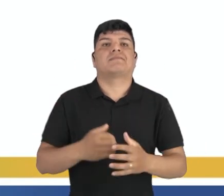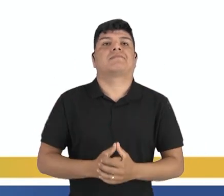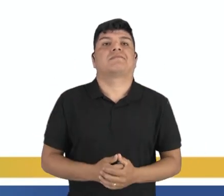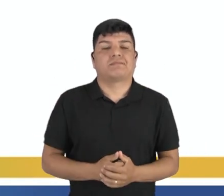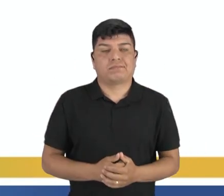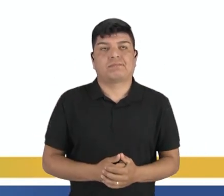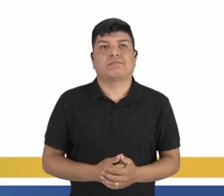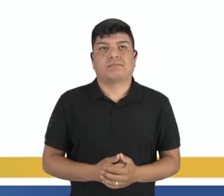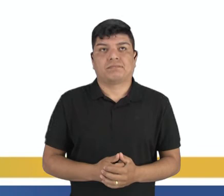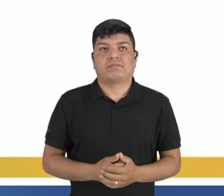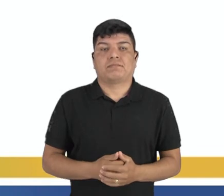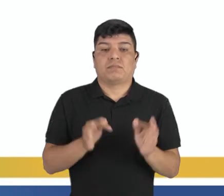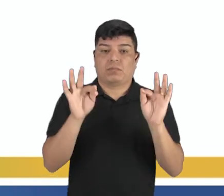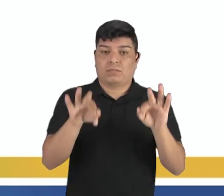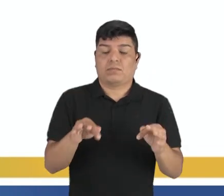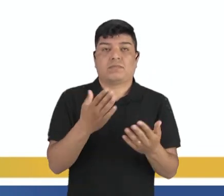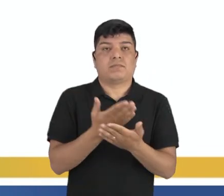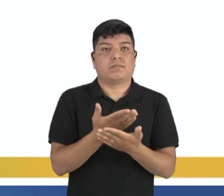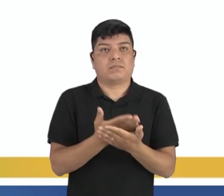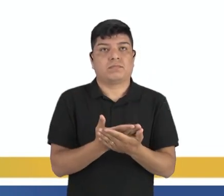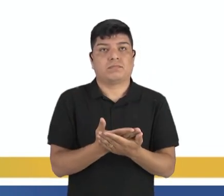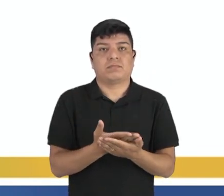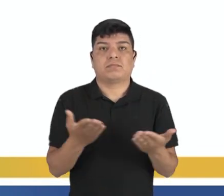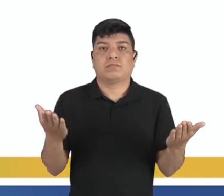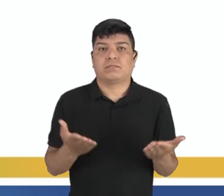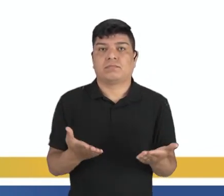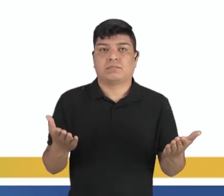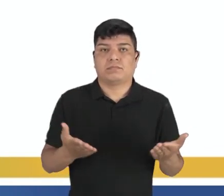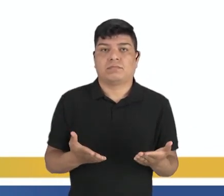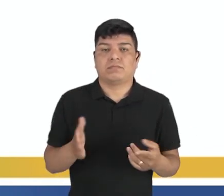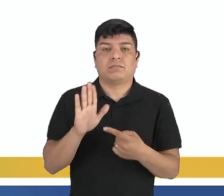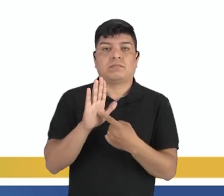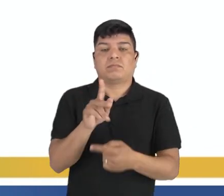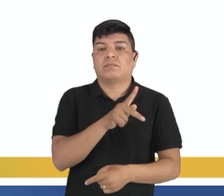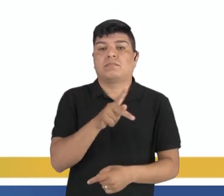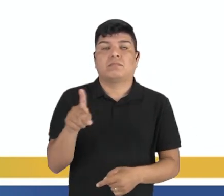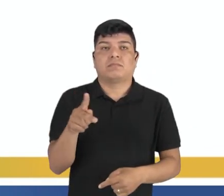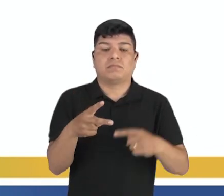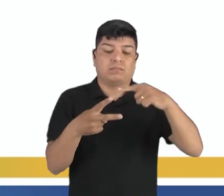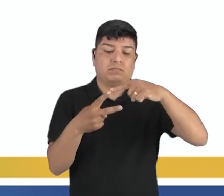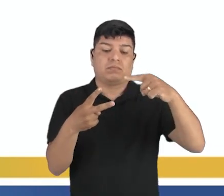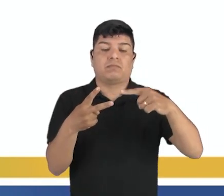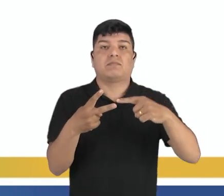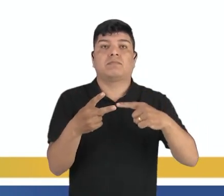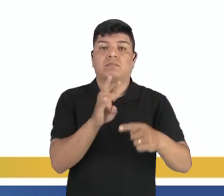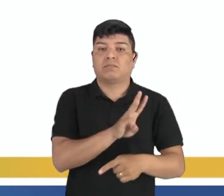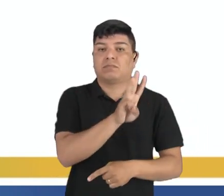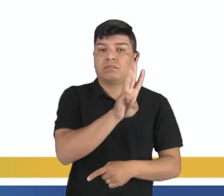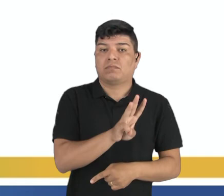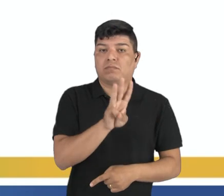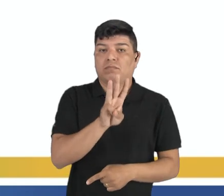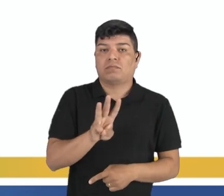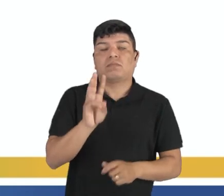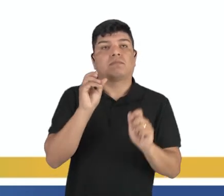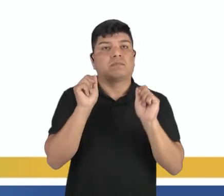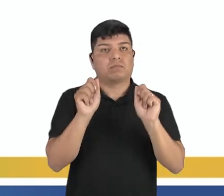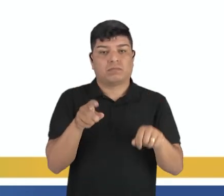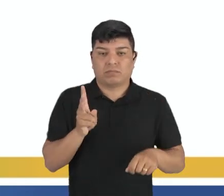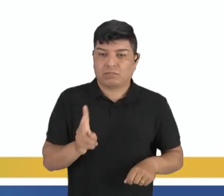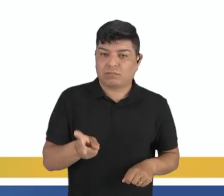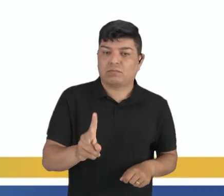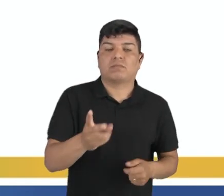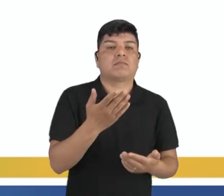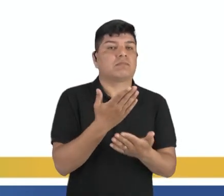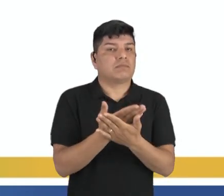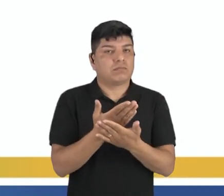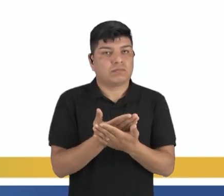finalizamos a nossa aula de hoje. O professor irá deixar para vocês aqui duas referências para que você possa dar continuidade aos